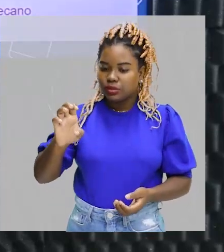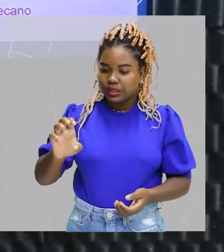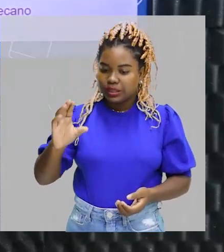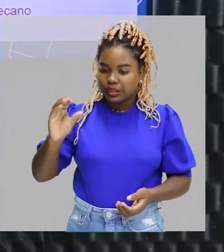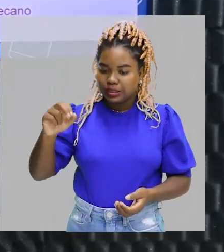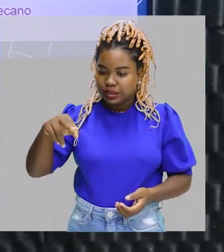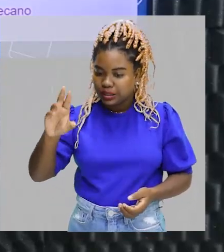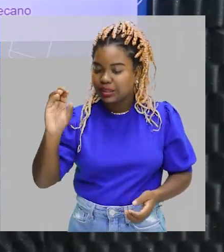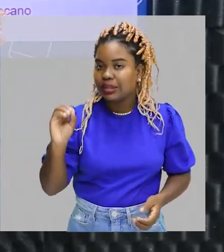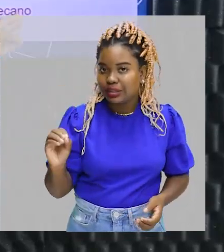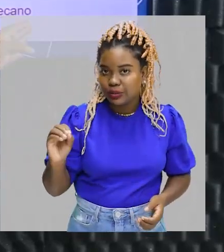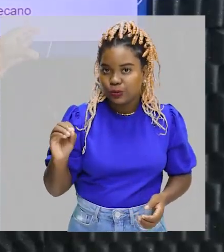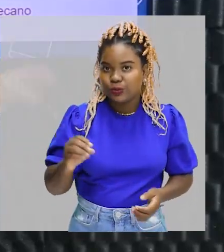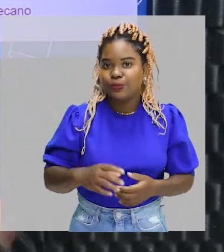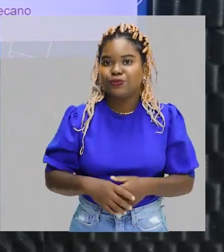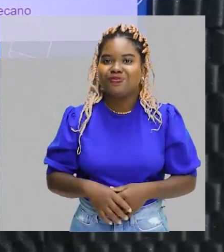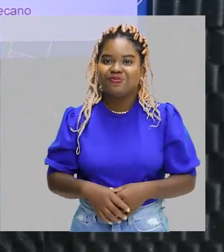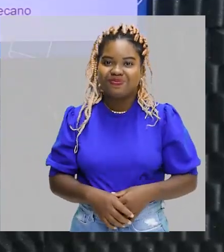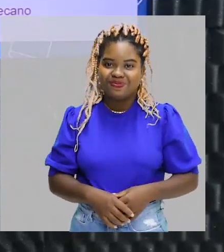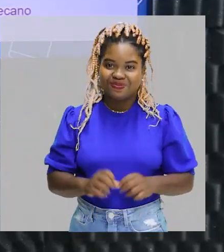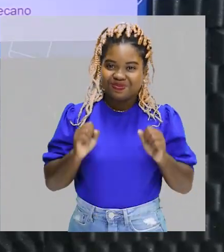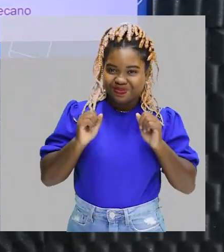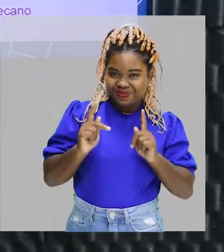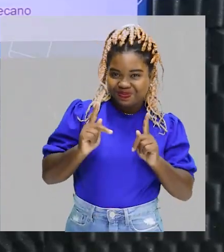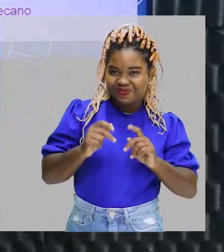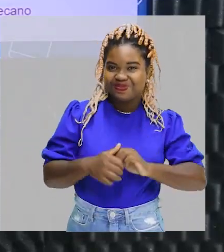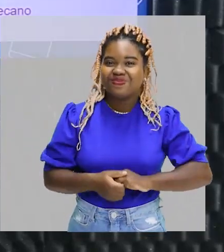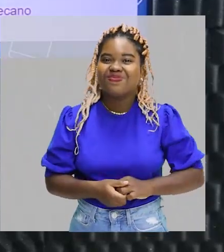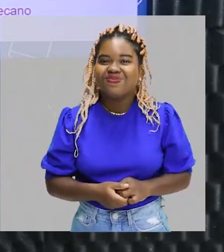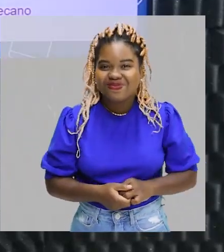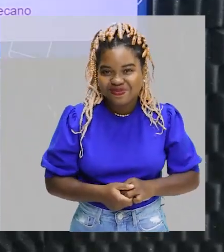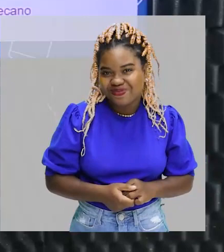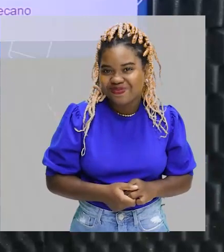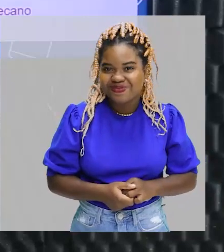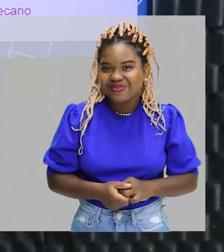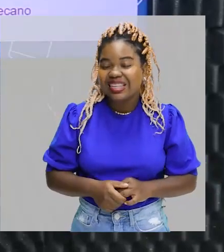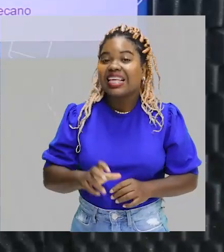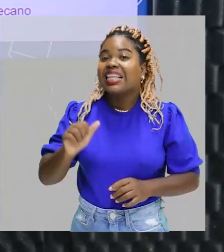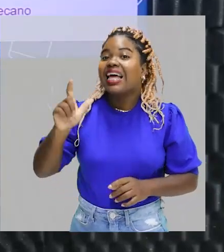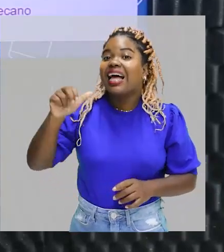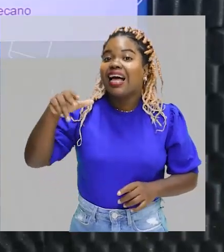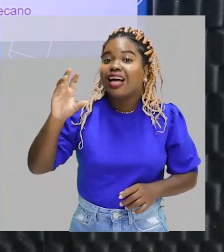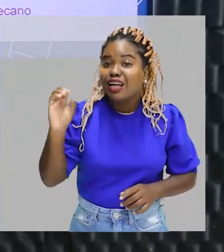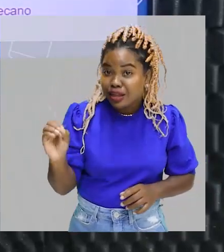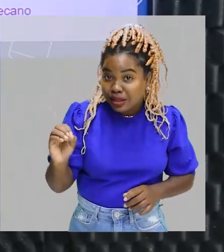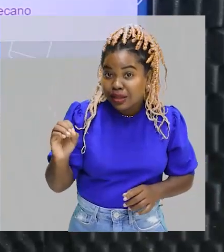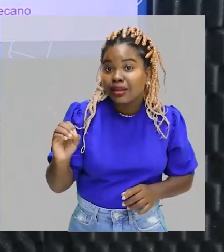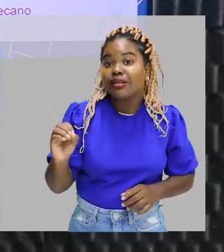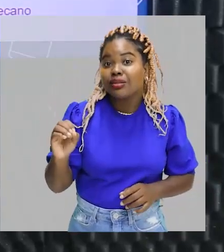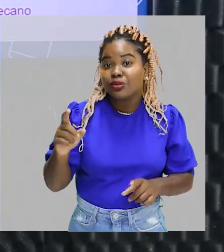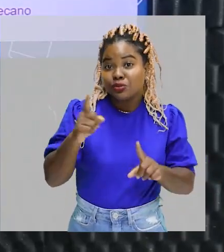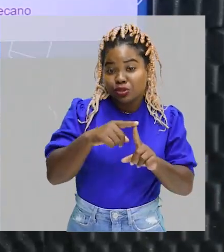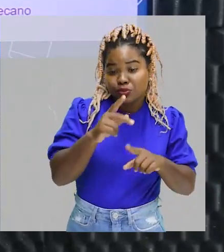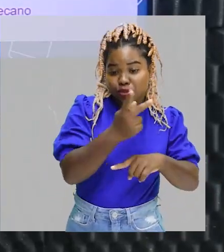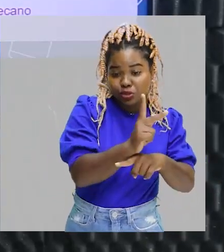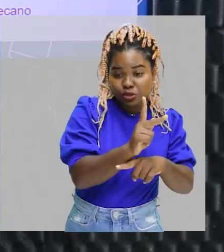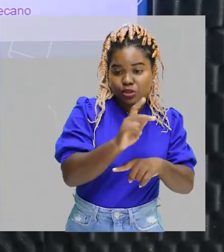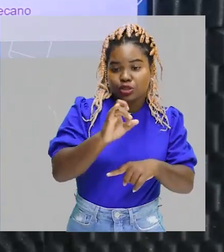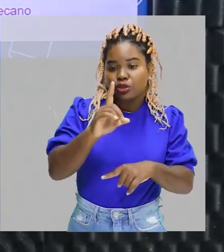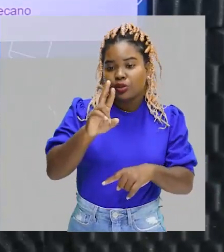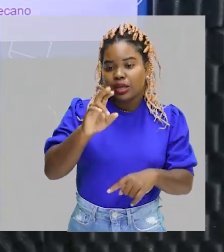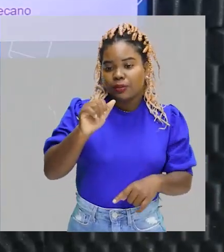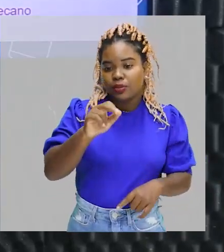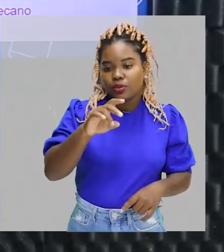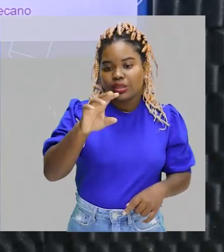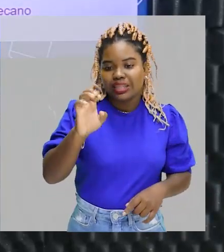chegar ao nome DECANO. Beleza, turma? Então, os alcanos são os hidrocarbonetos que vão